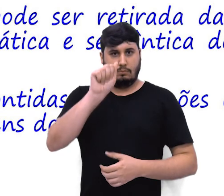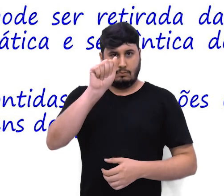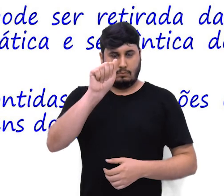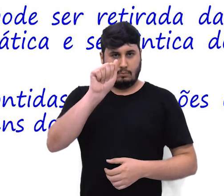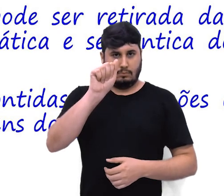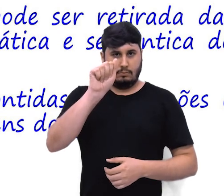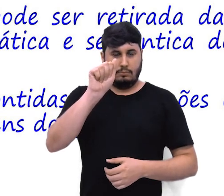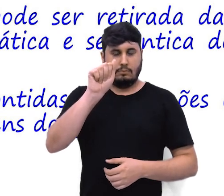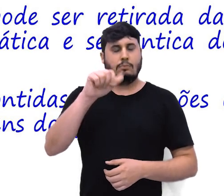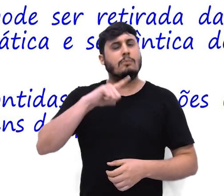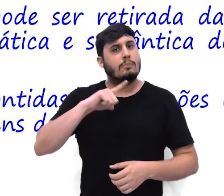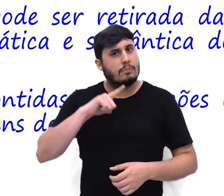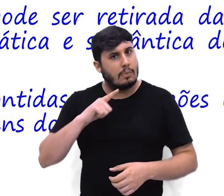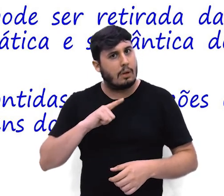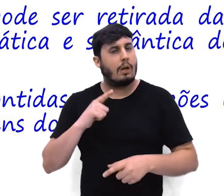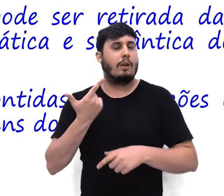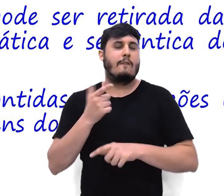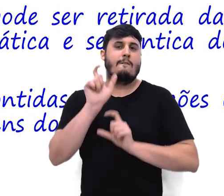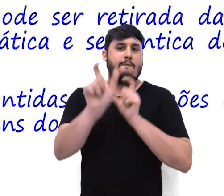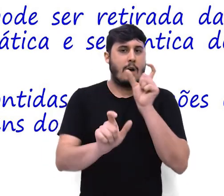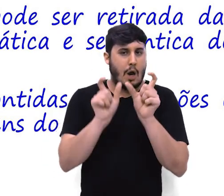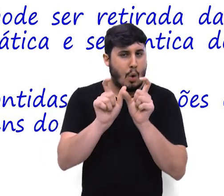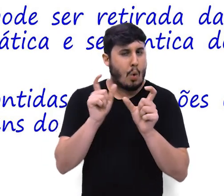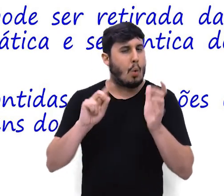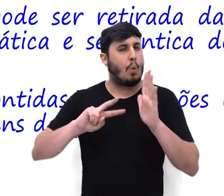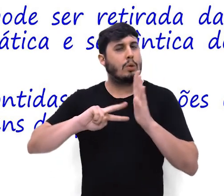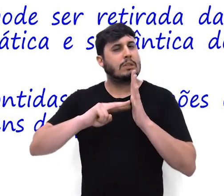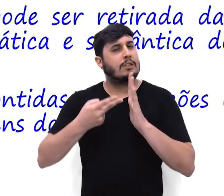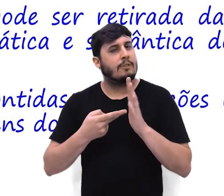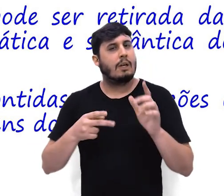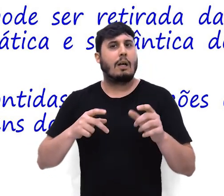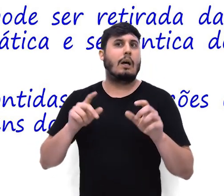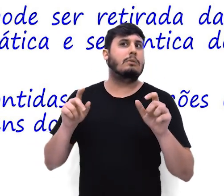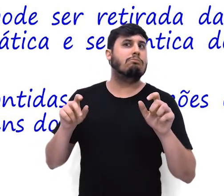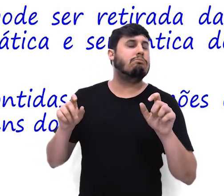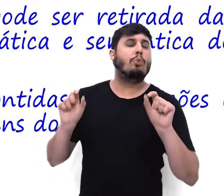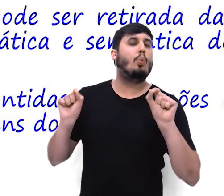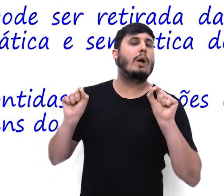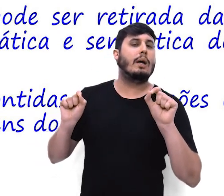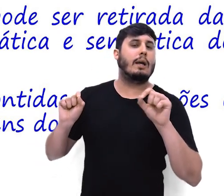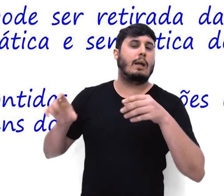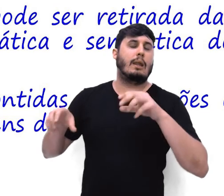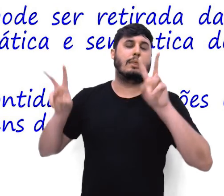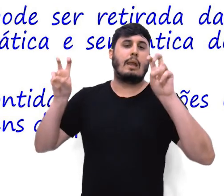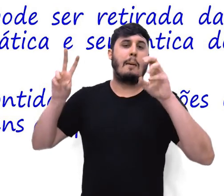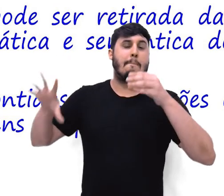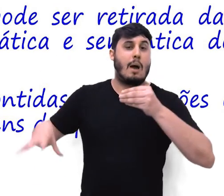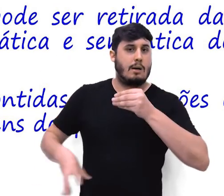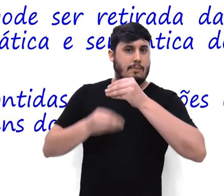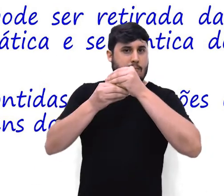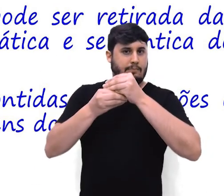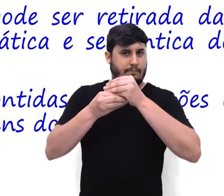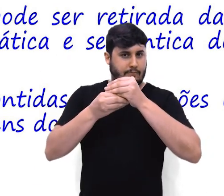semântico de soma, Estabelece oposição, ó, estabelece